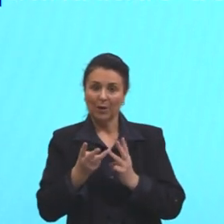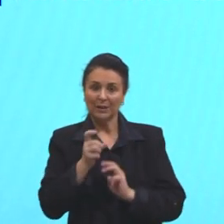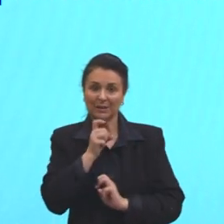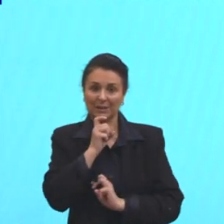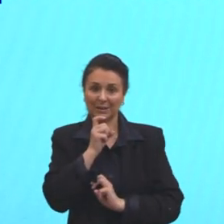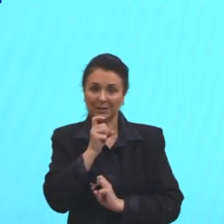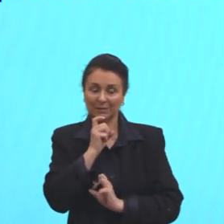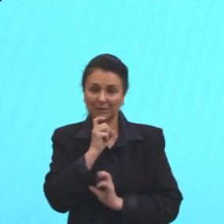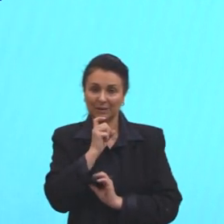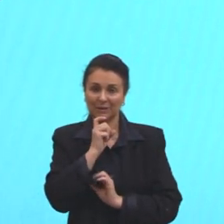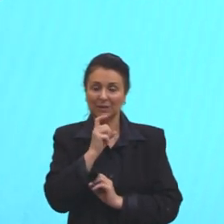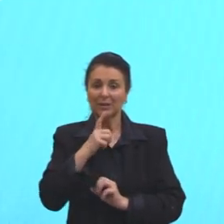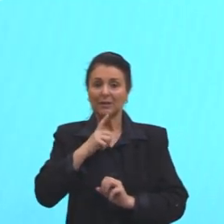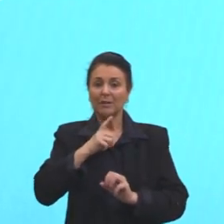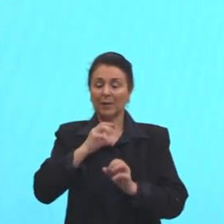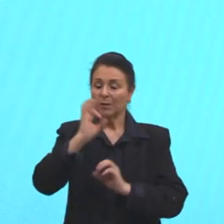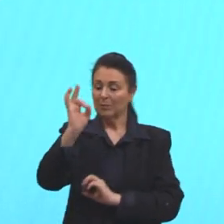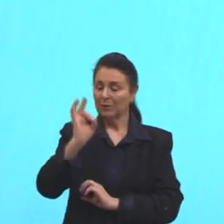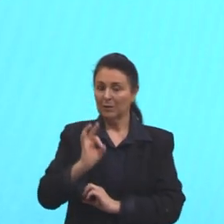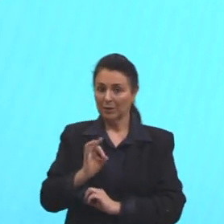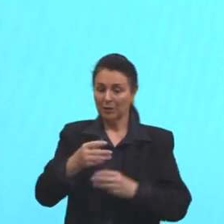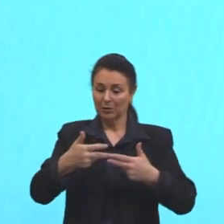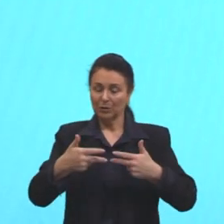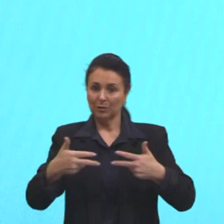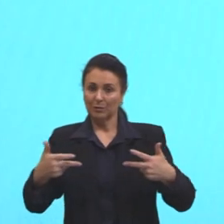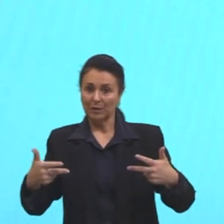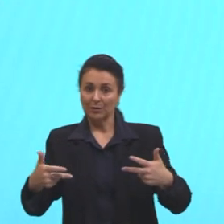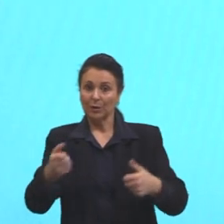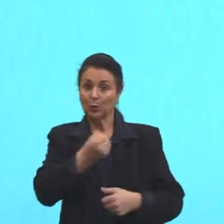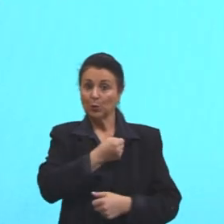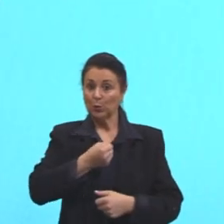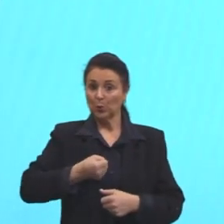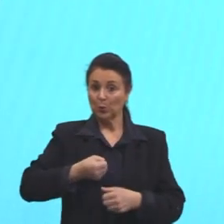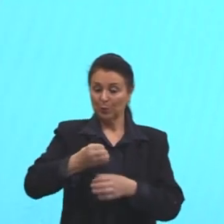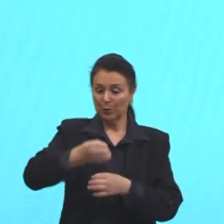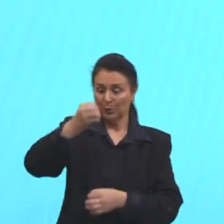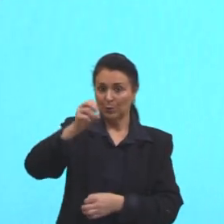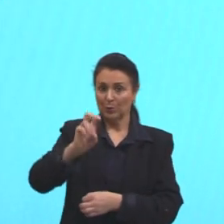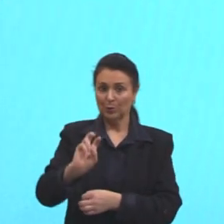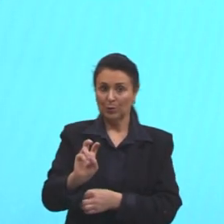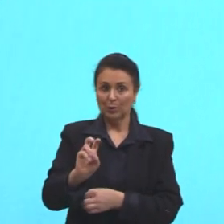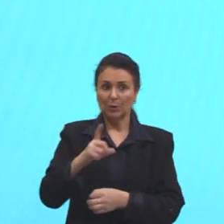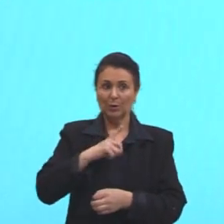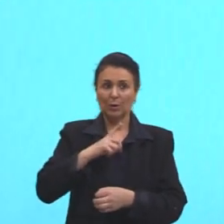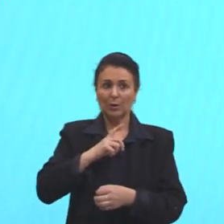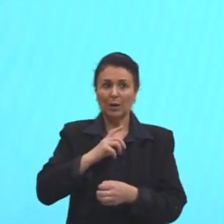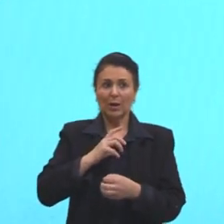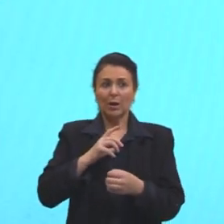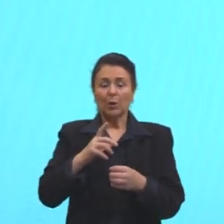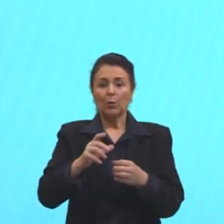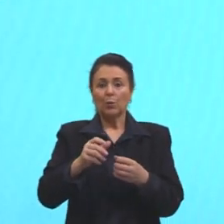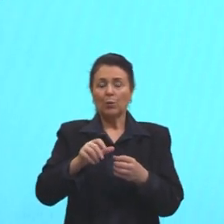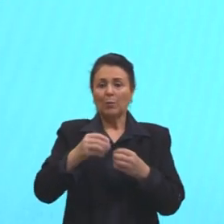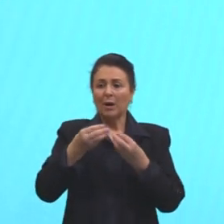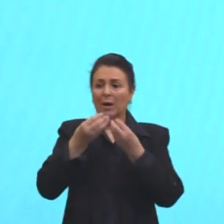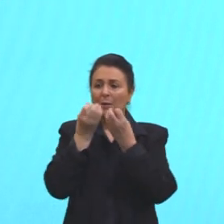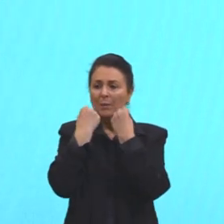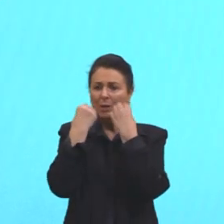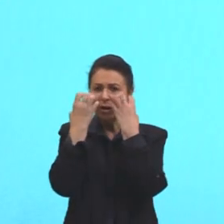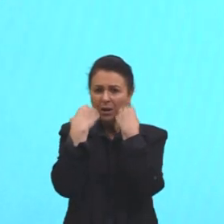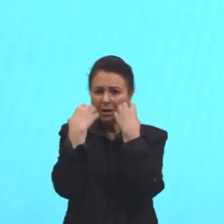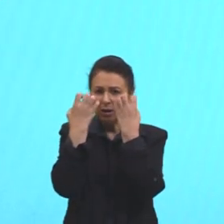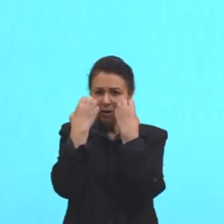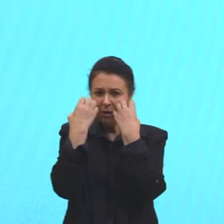então, porcentagem dos elementos. E número cinco, fubá de milho cozido, tá? E a porcentagem dos elementos.